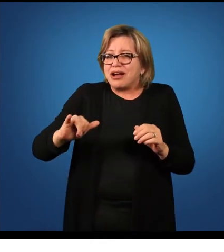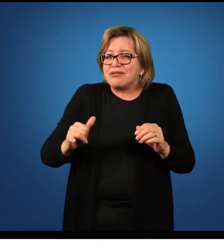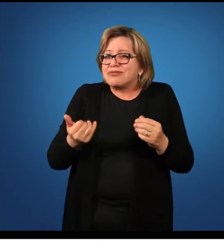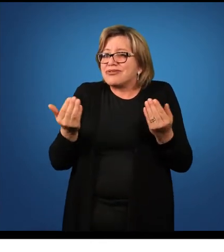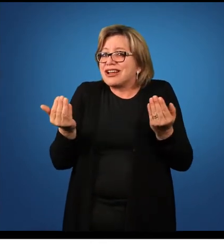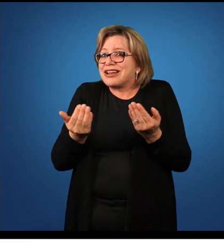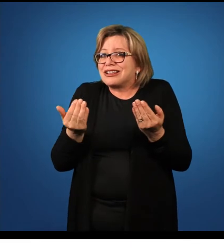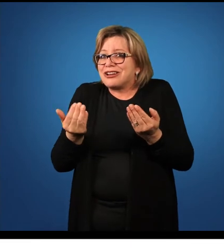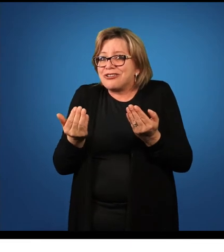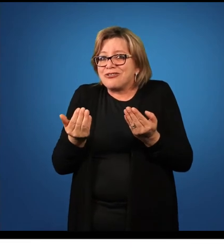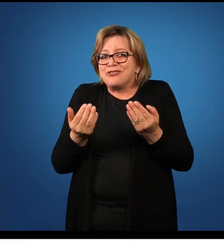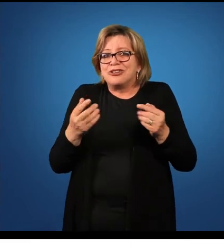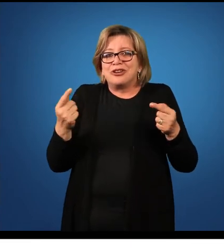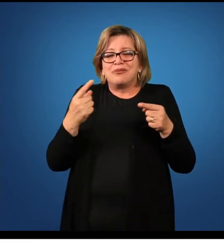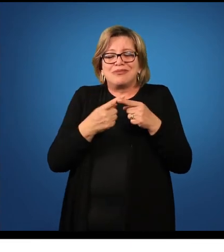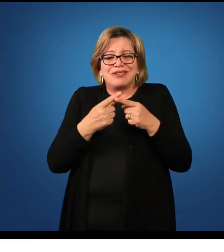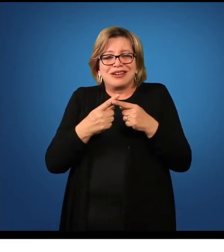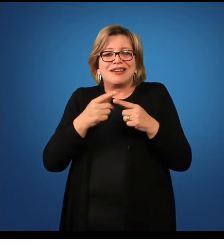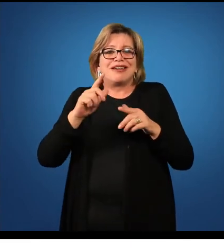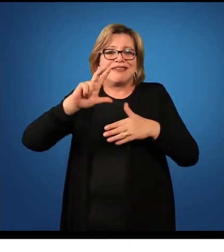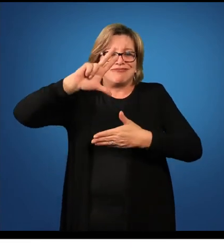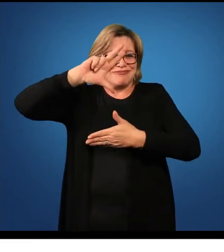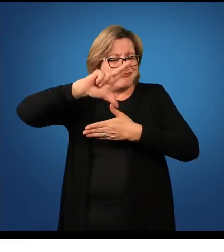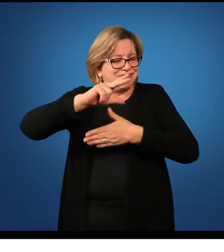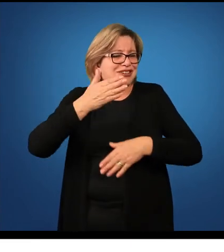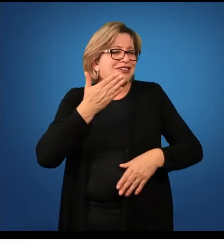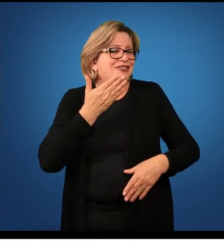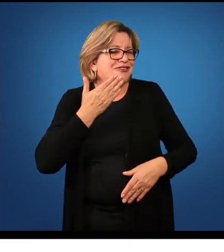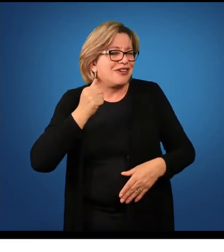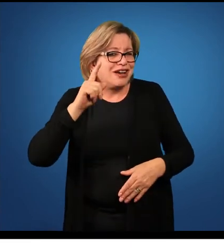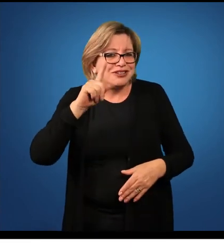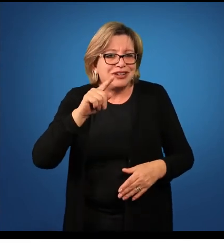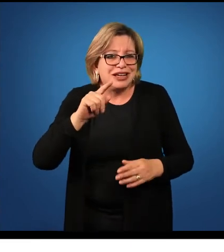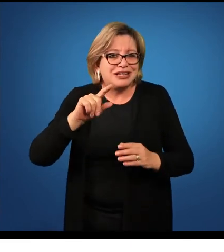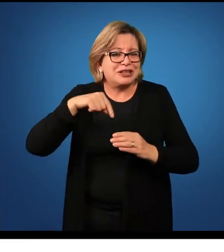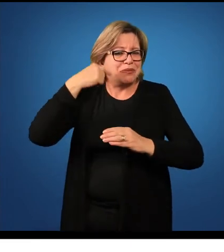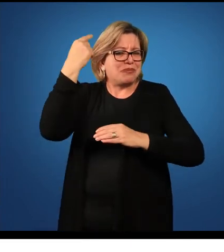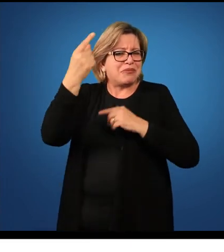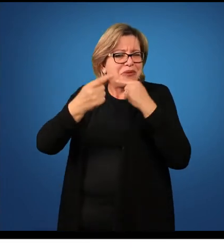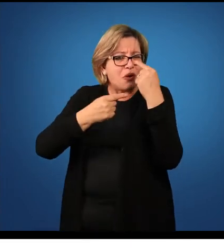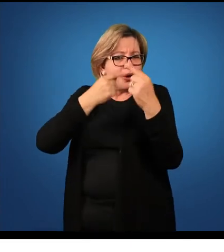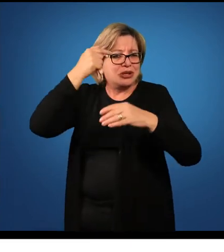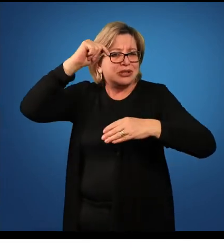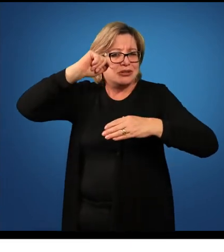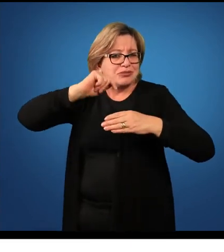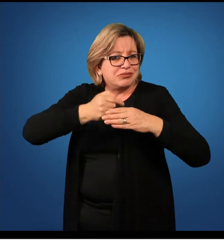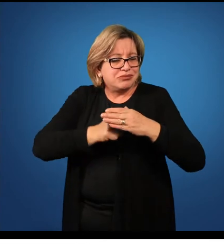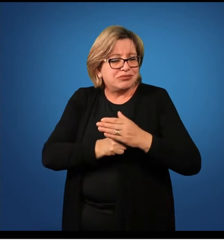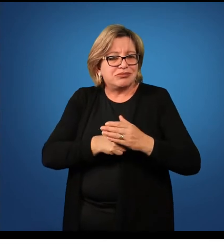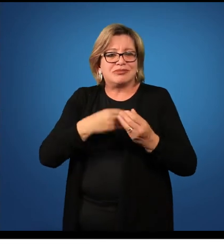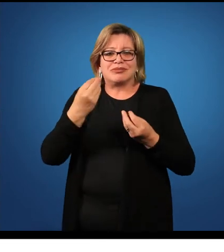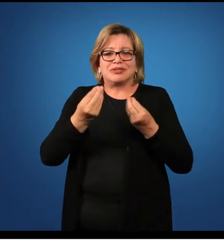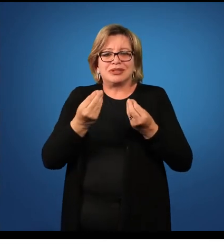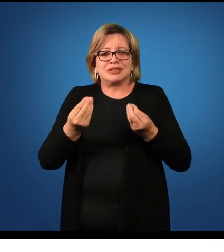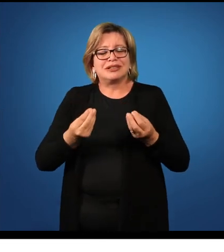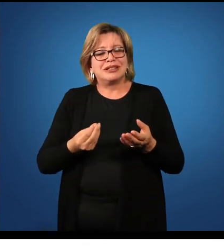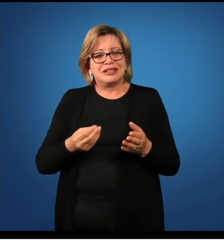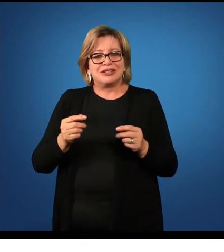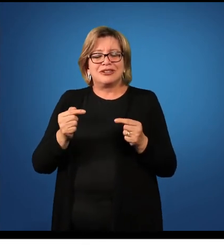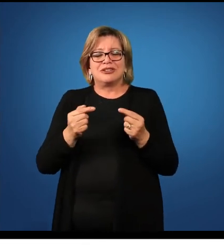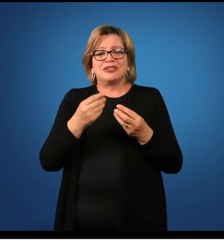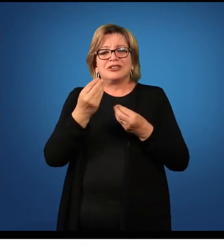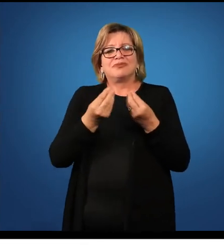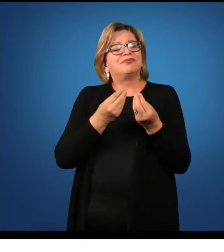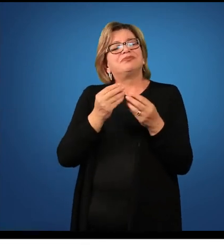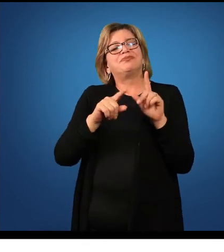latim é um dos conteúdos mais fáceis que tem. Porque o sujeito vai para o caso dele, o verbo vai para o tempo, pessoa, etc., em que ele está.